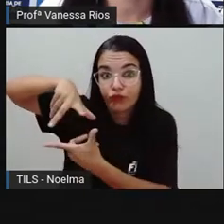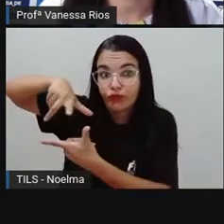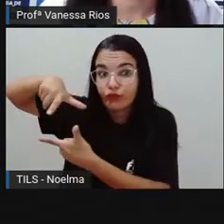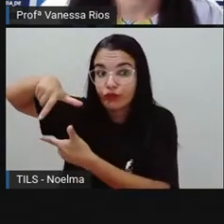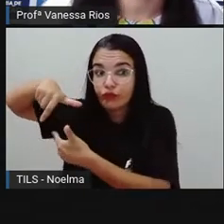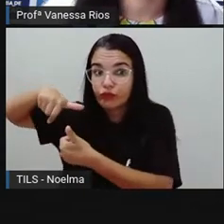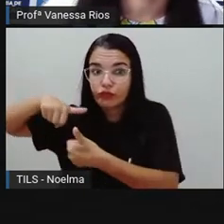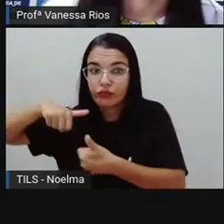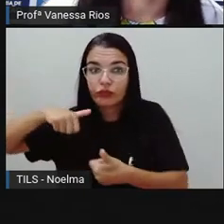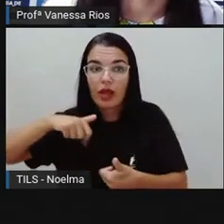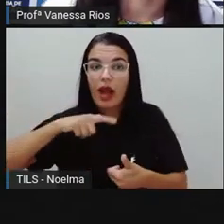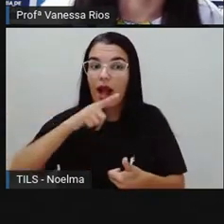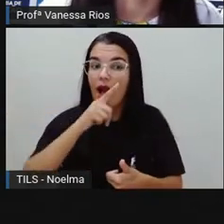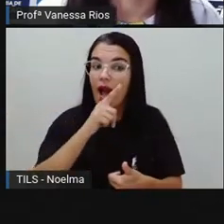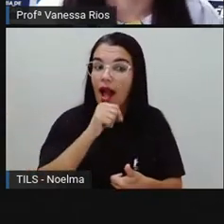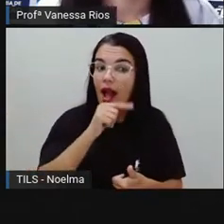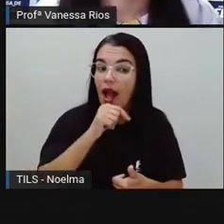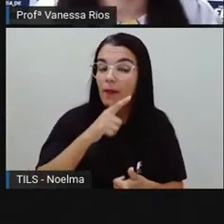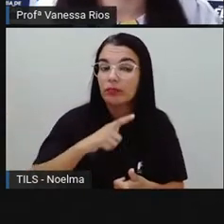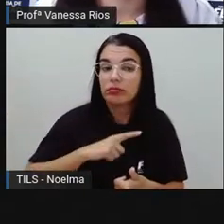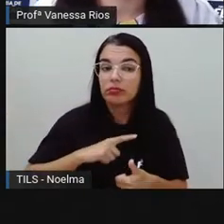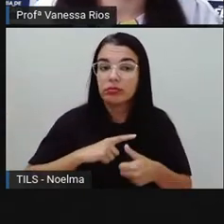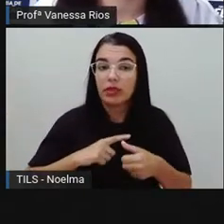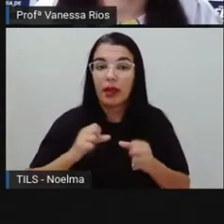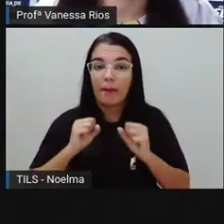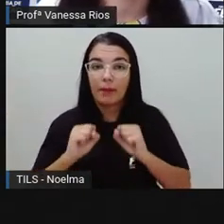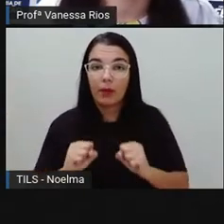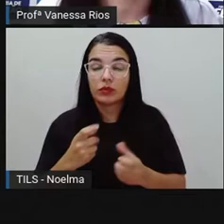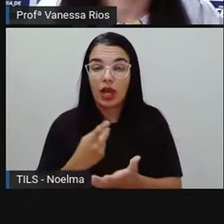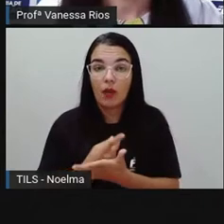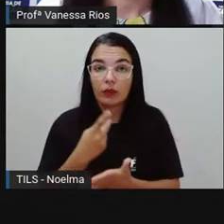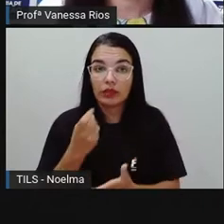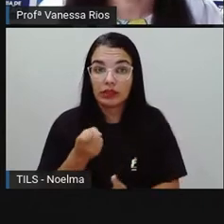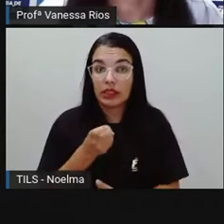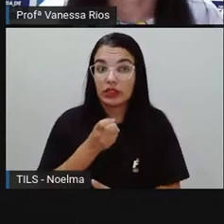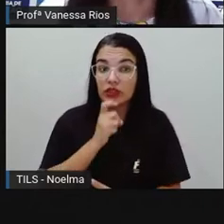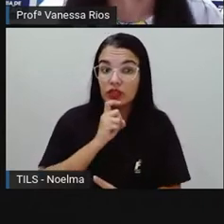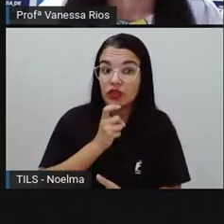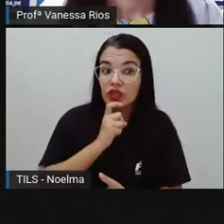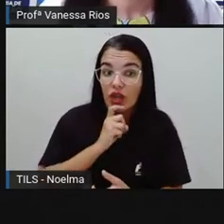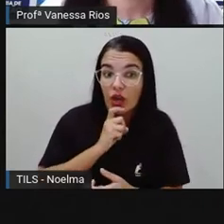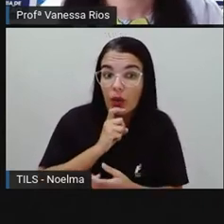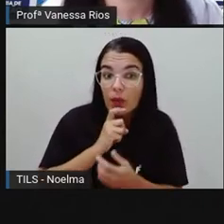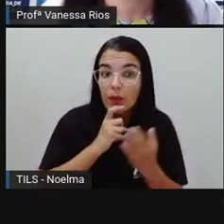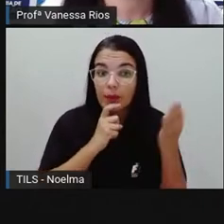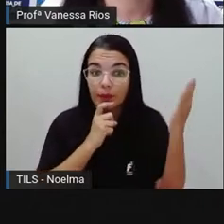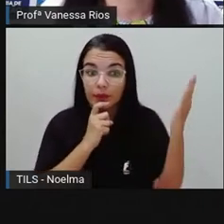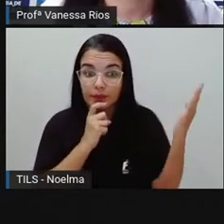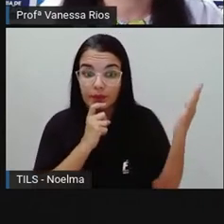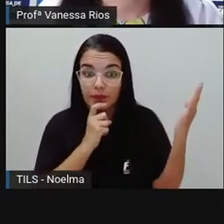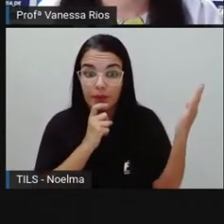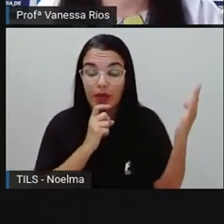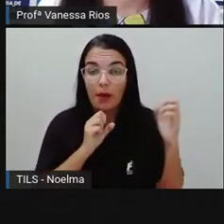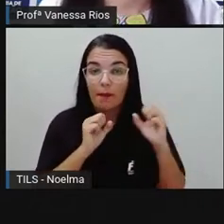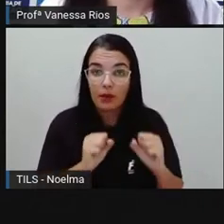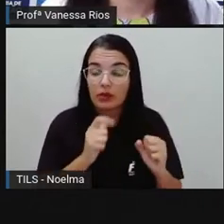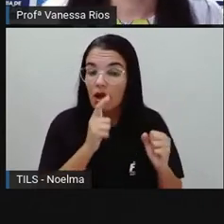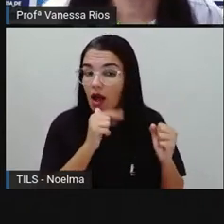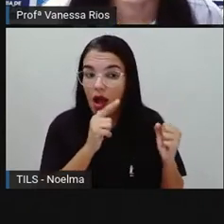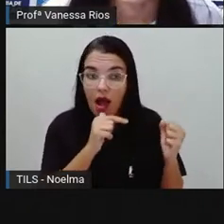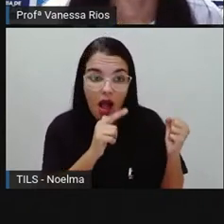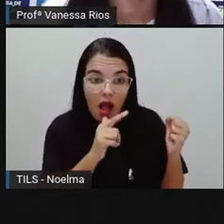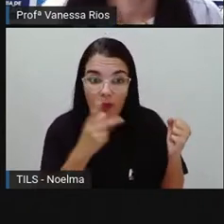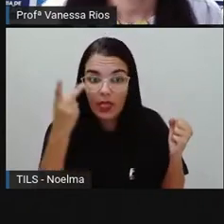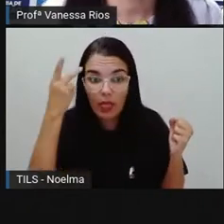três estados físicos. Então, água pode aparecer no estado sólido, pode aparecer também no estado